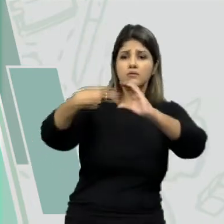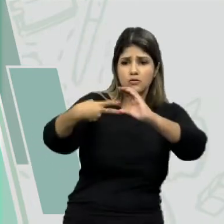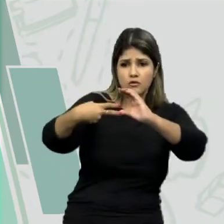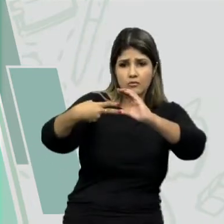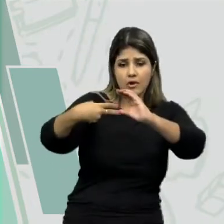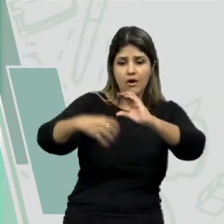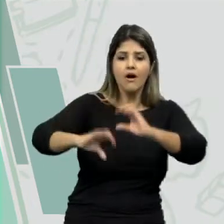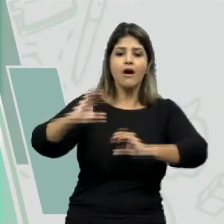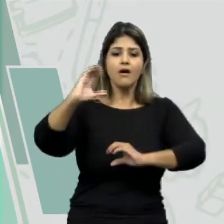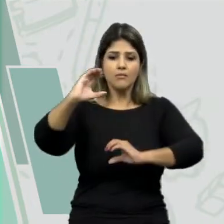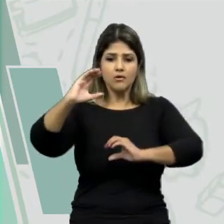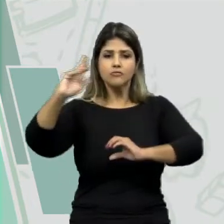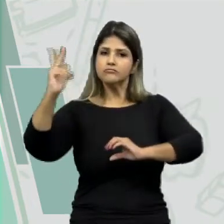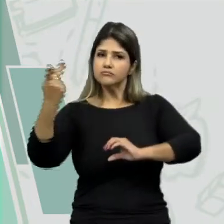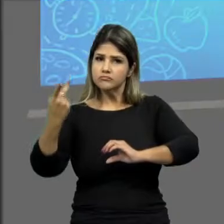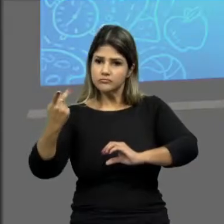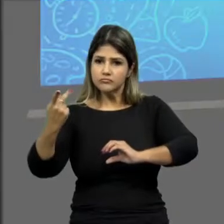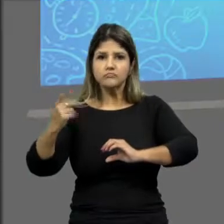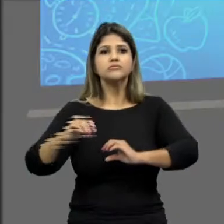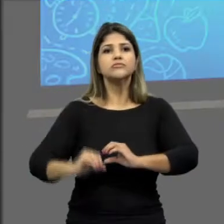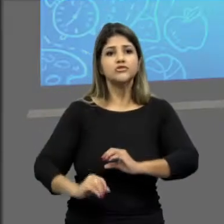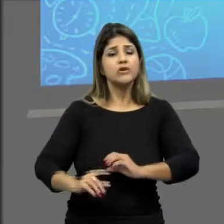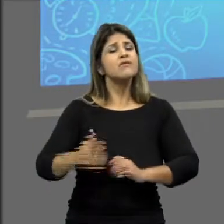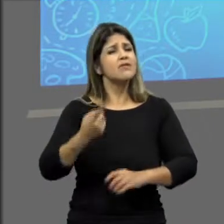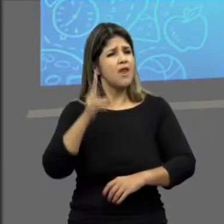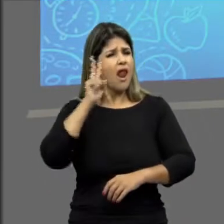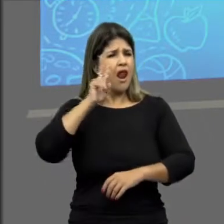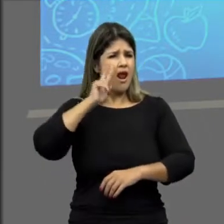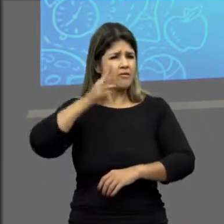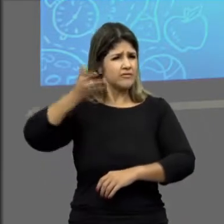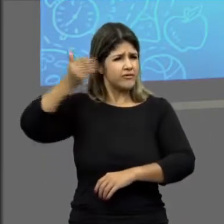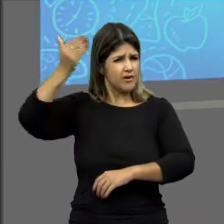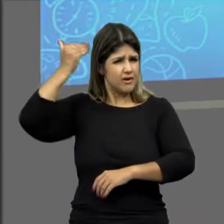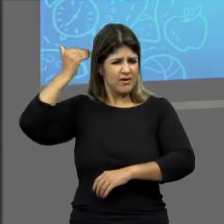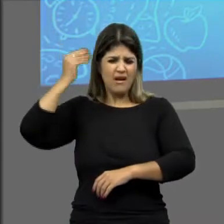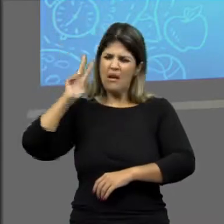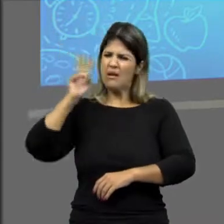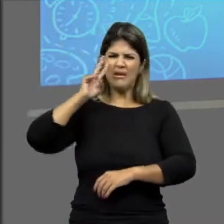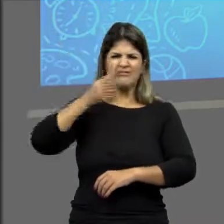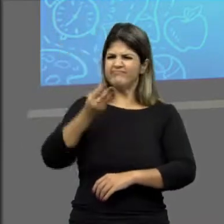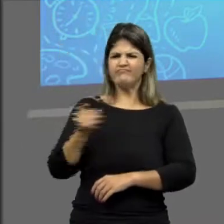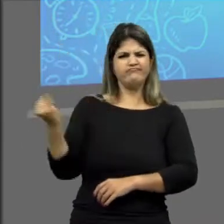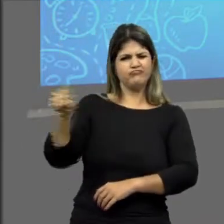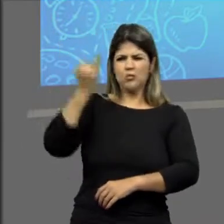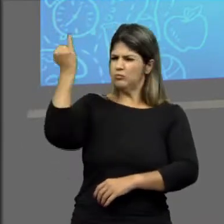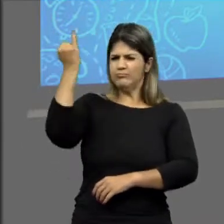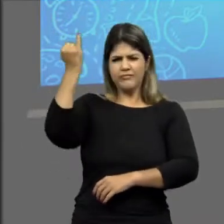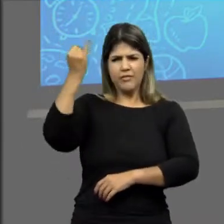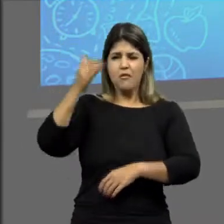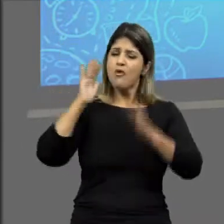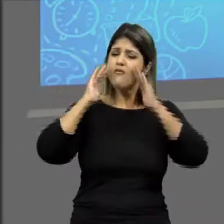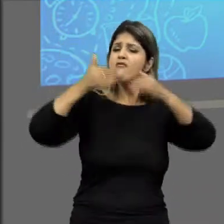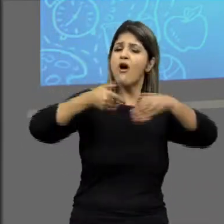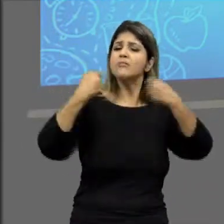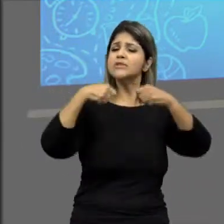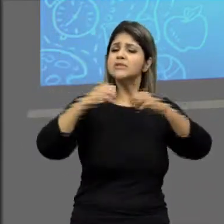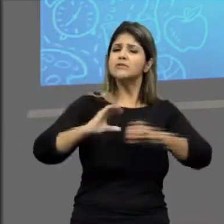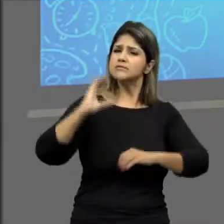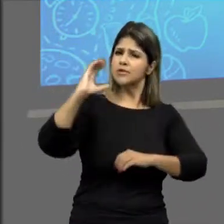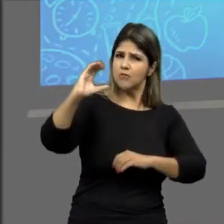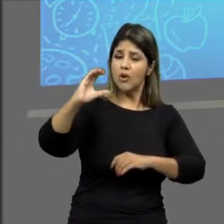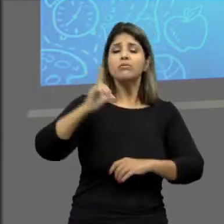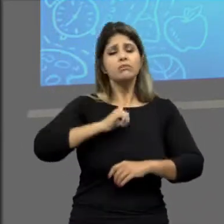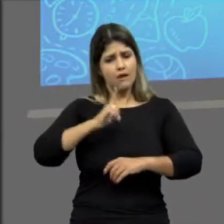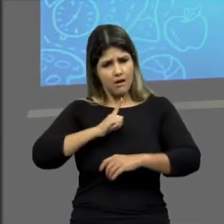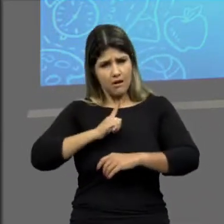carbono e um oxigênio. Lembra que eu te falei no início da aula? Essa ligação não me interessa para essa classificação. Ela está